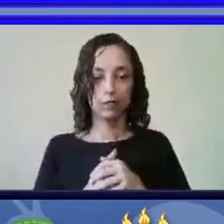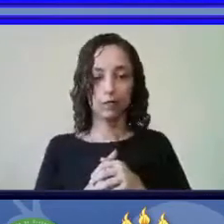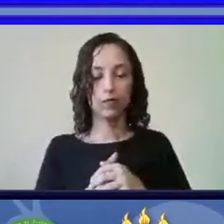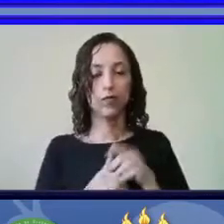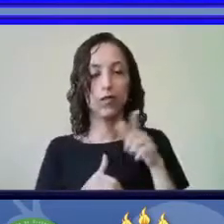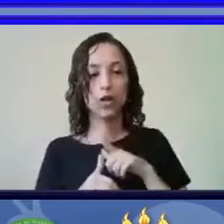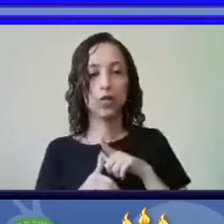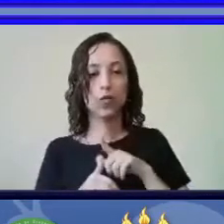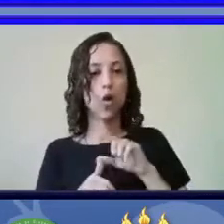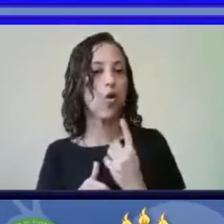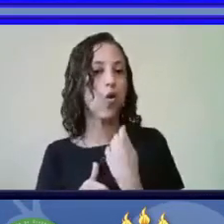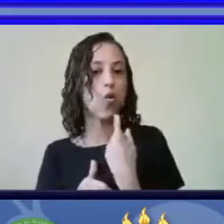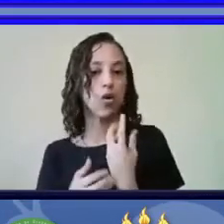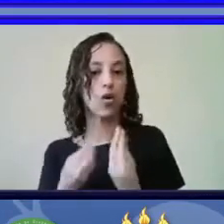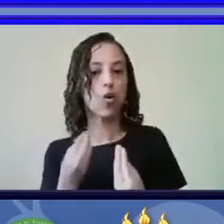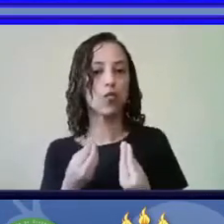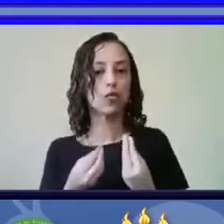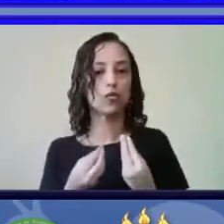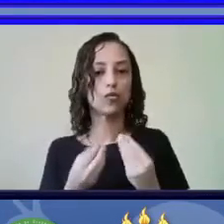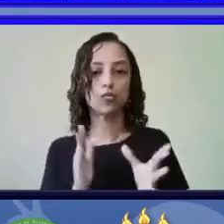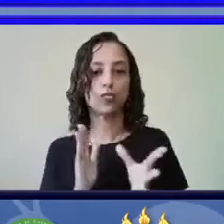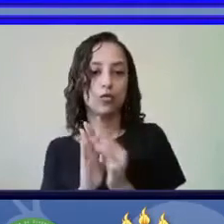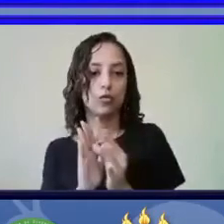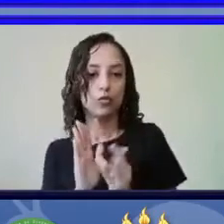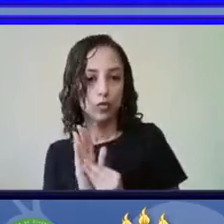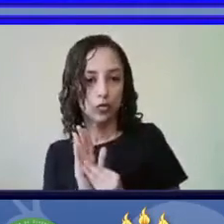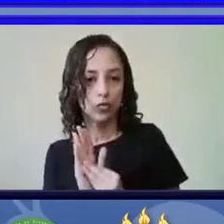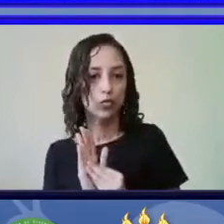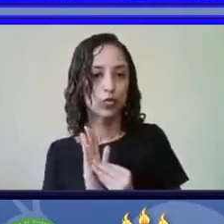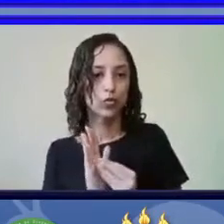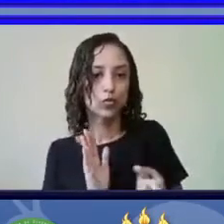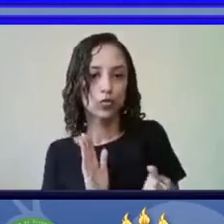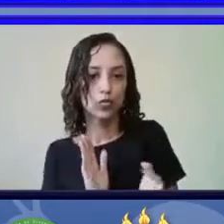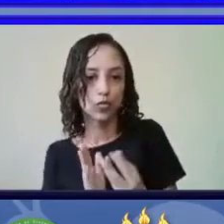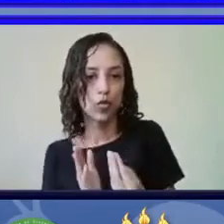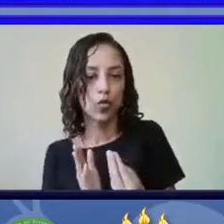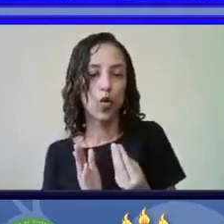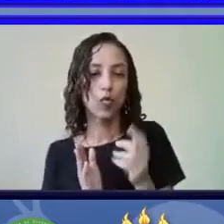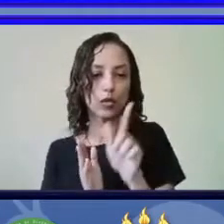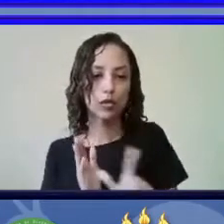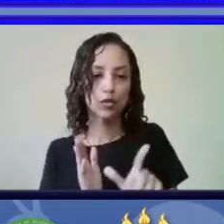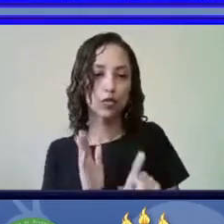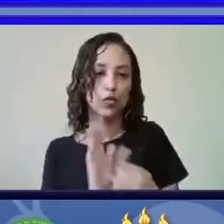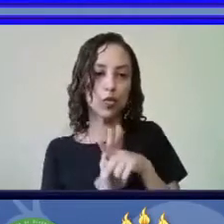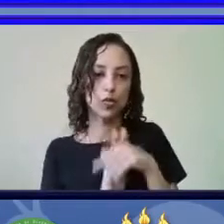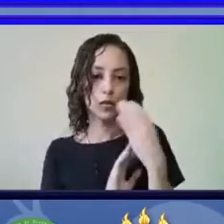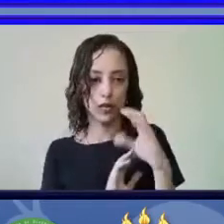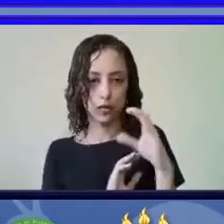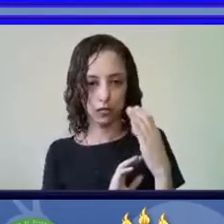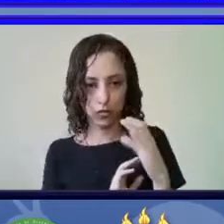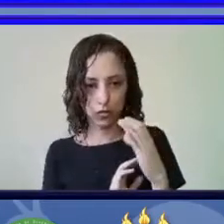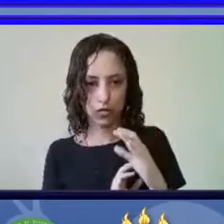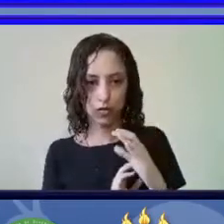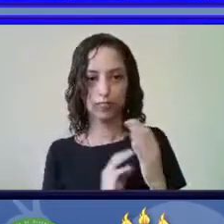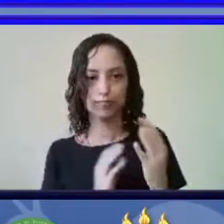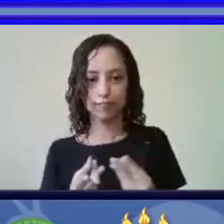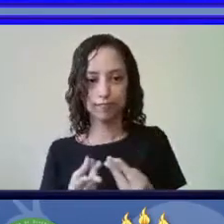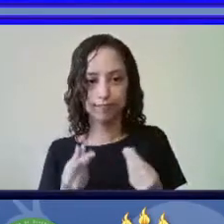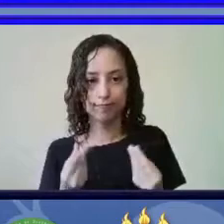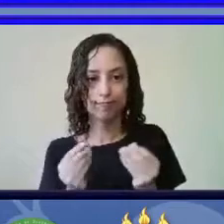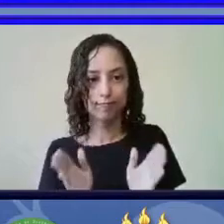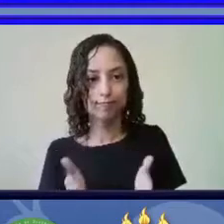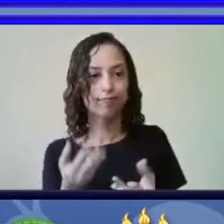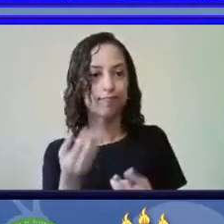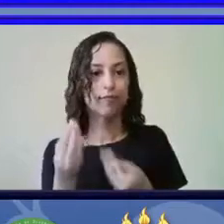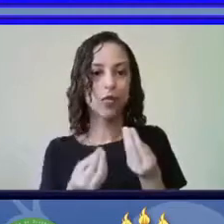linguagem única na indexação, na recuperação da literatura científica, na sensibilização